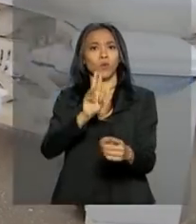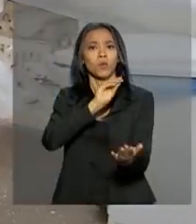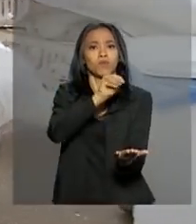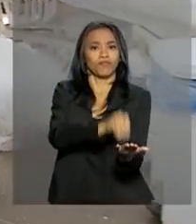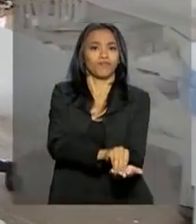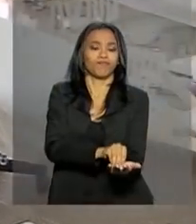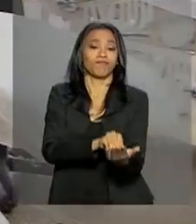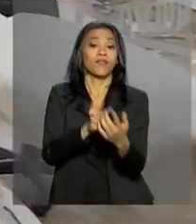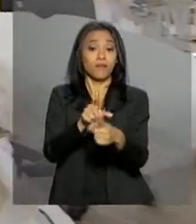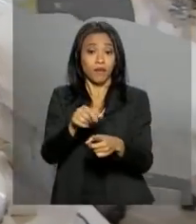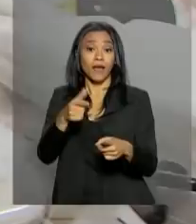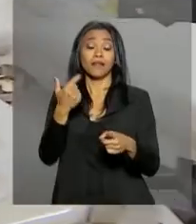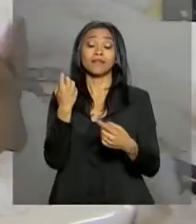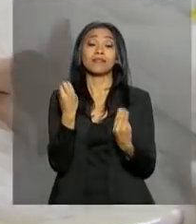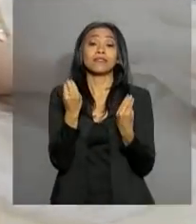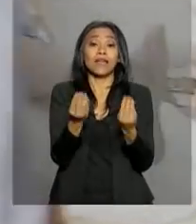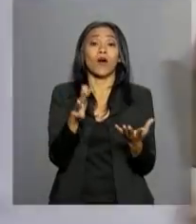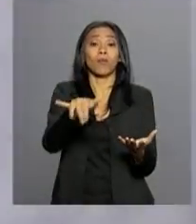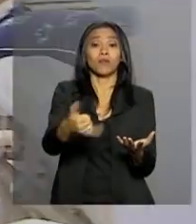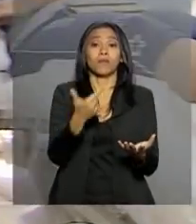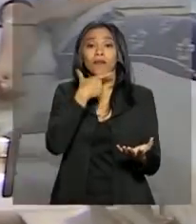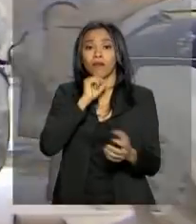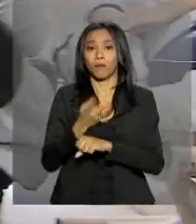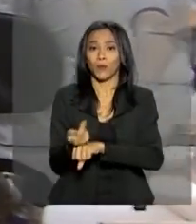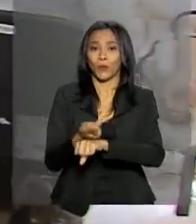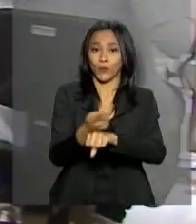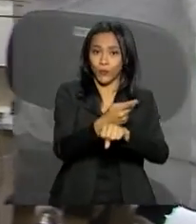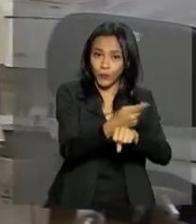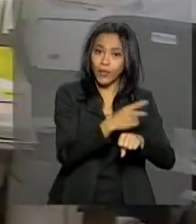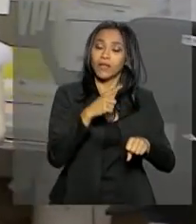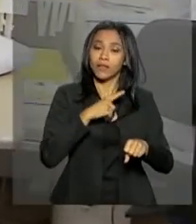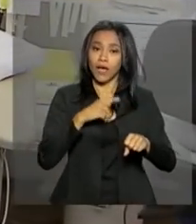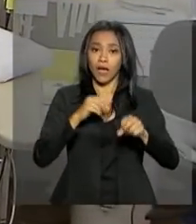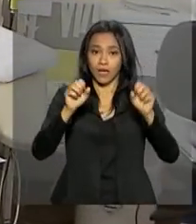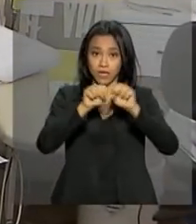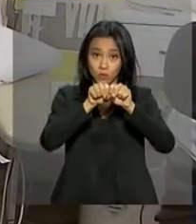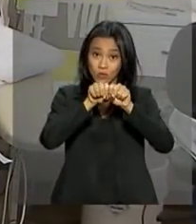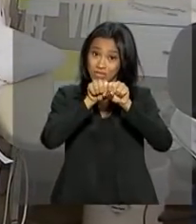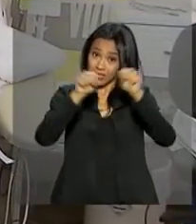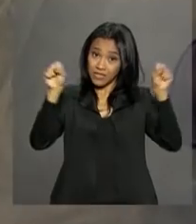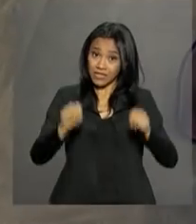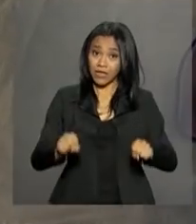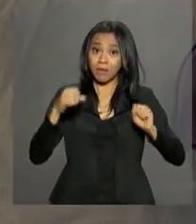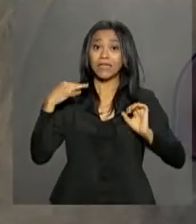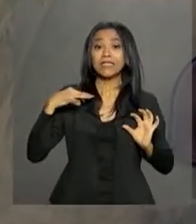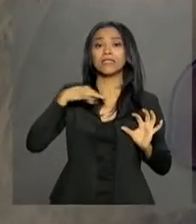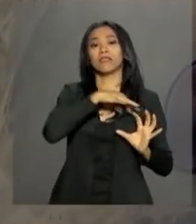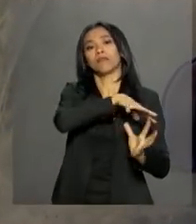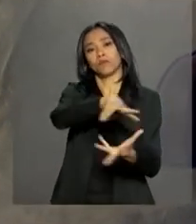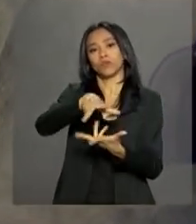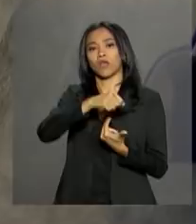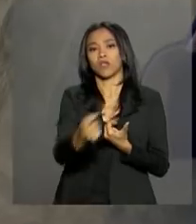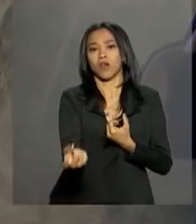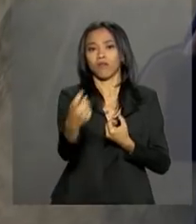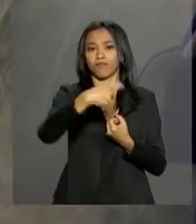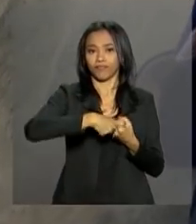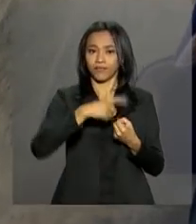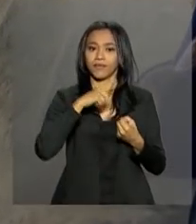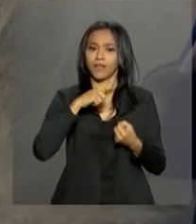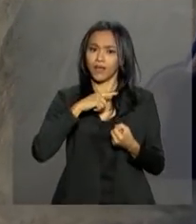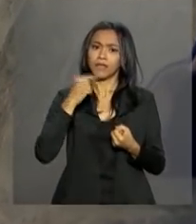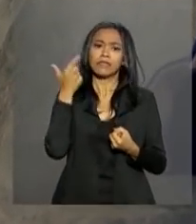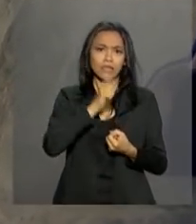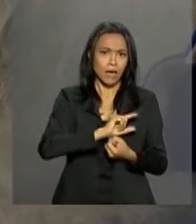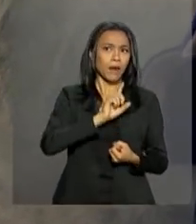as chances de quem busca um doador, o Redome está integrado a bancos de dados internacionais. Tanto é possível achar um doador para